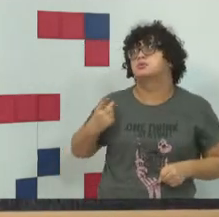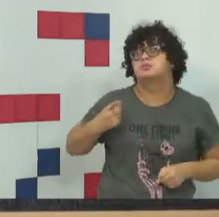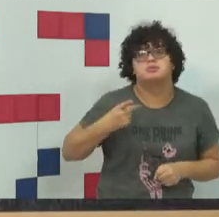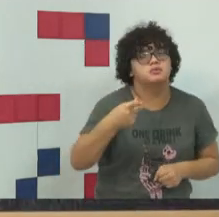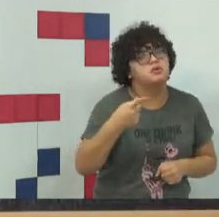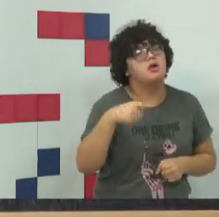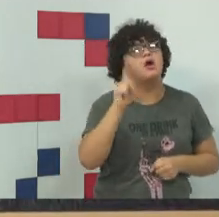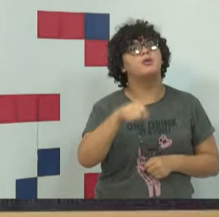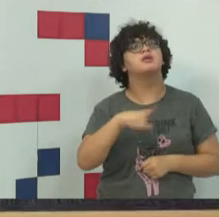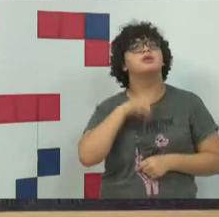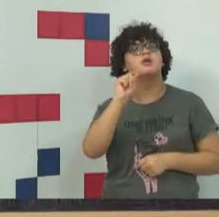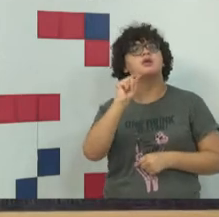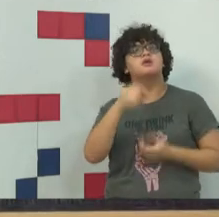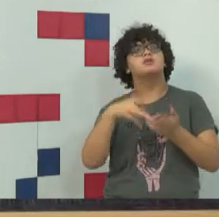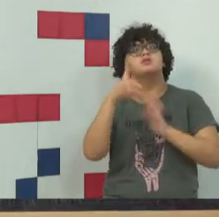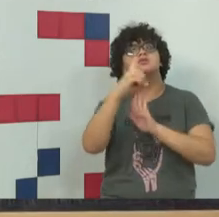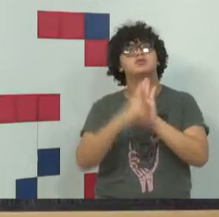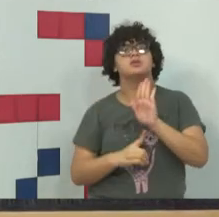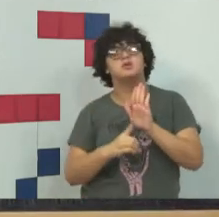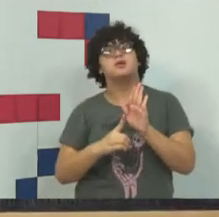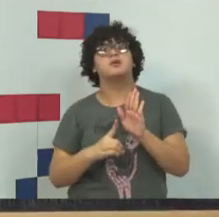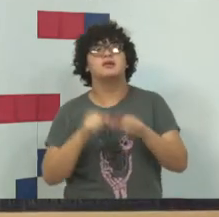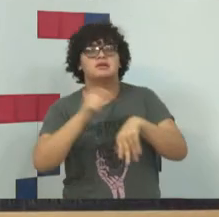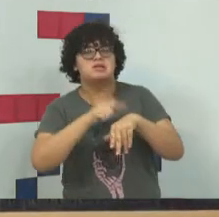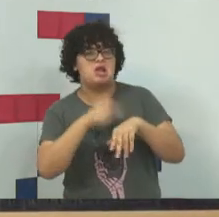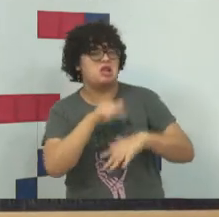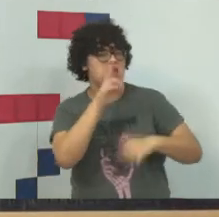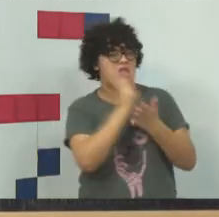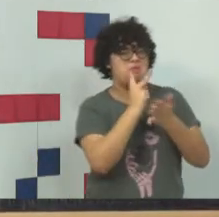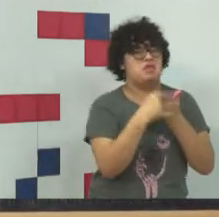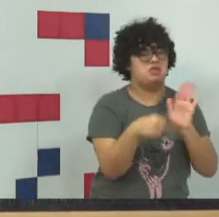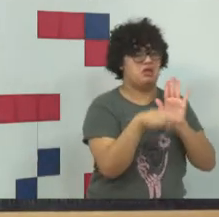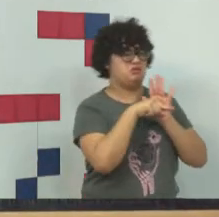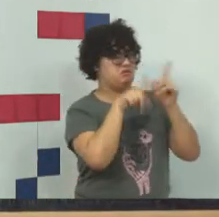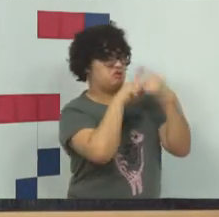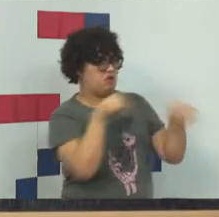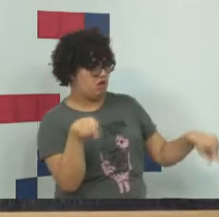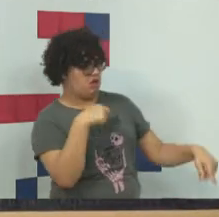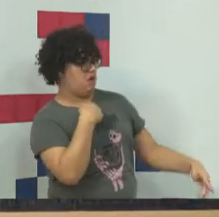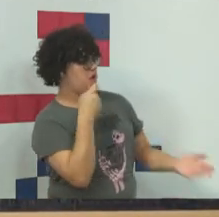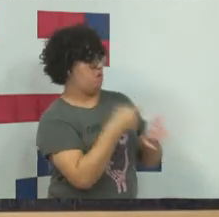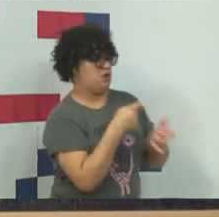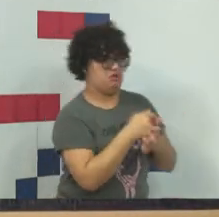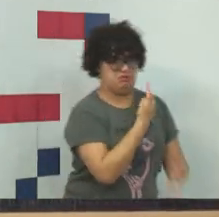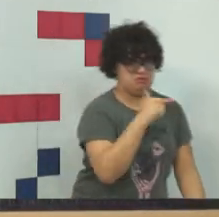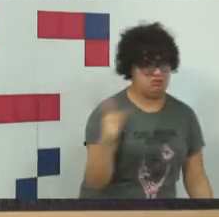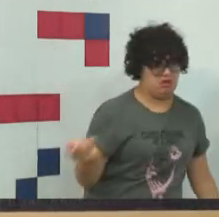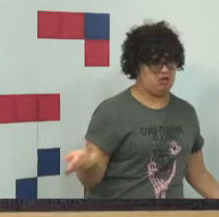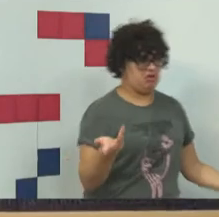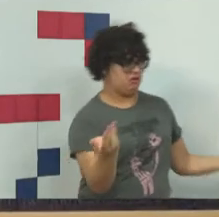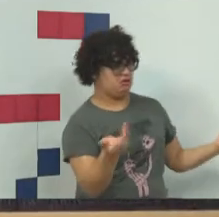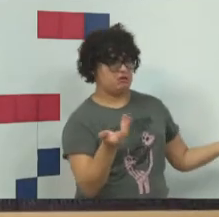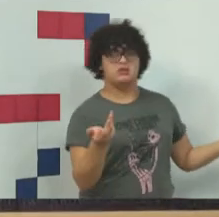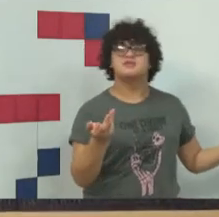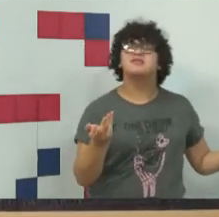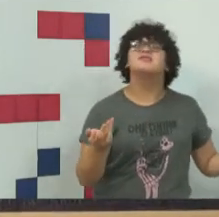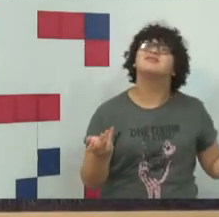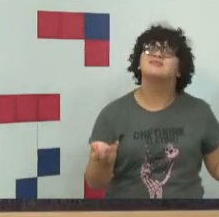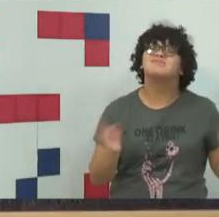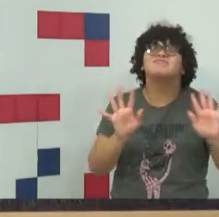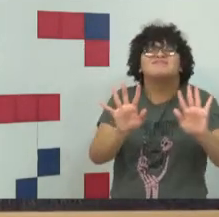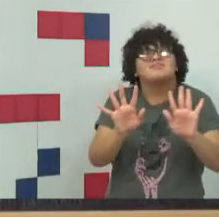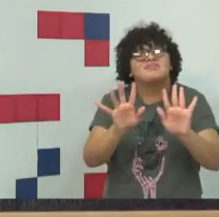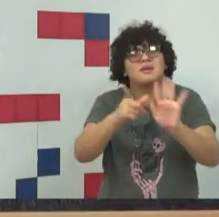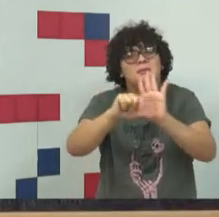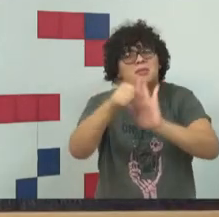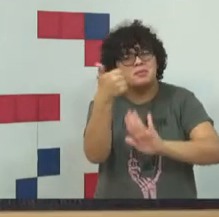tiveram os seus direitos negativos, eles apenas tinham deveres, nessa primeira consagração,